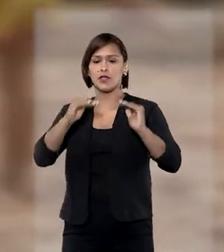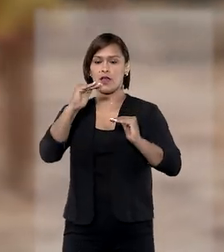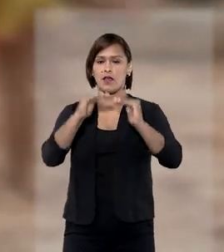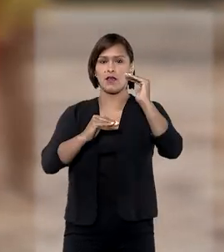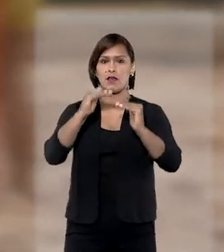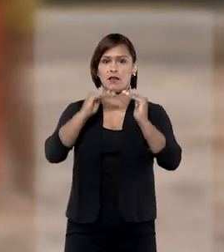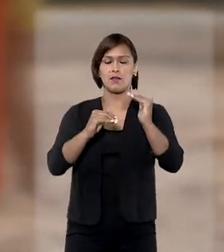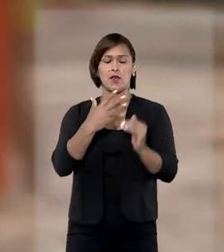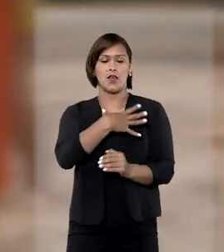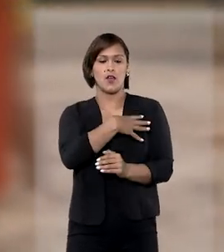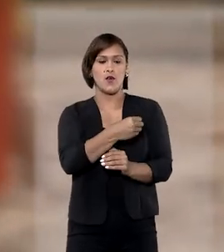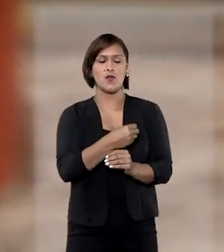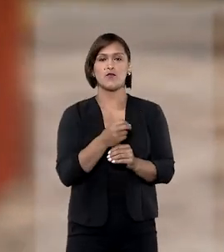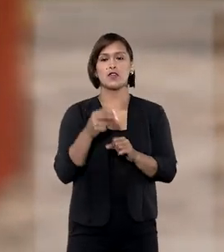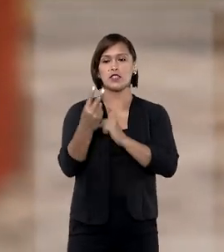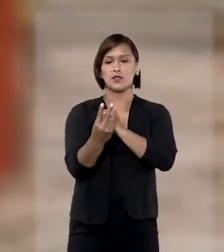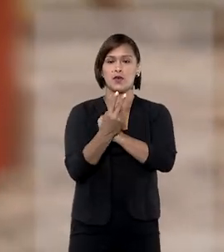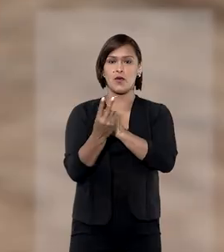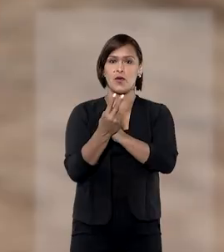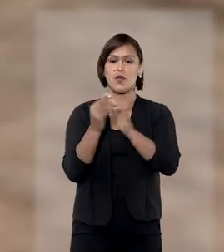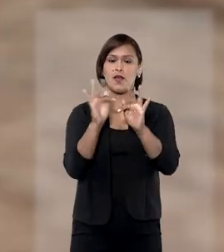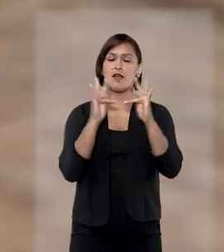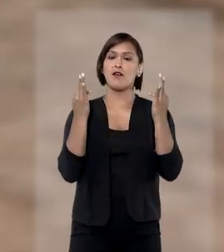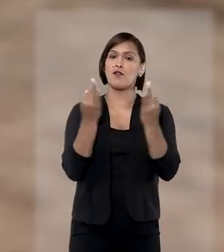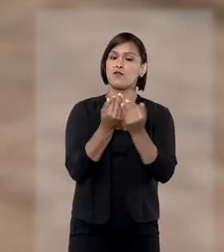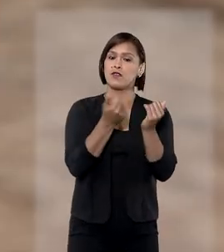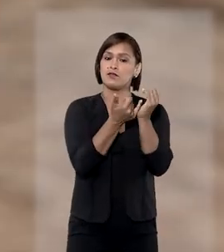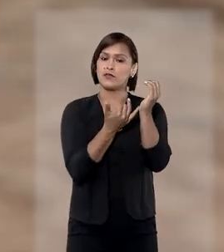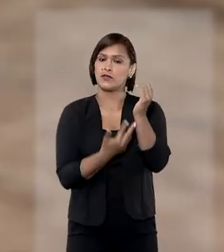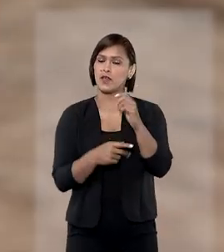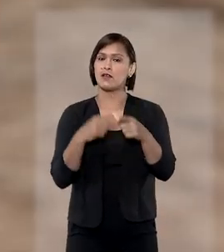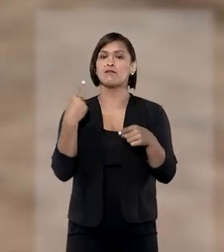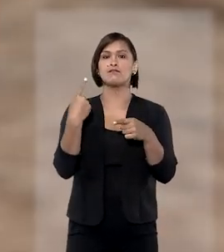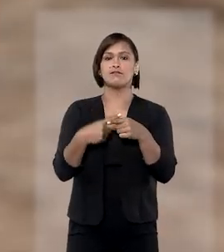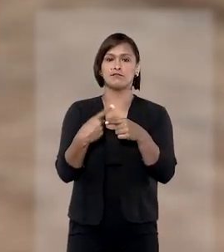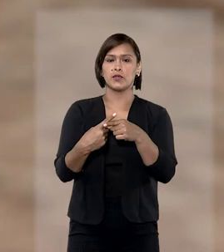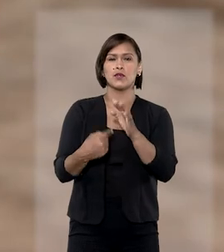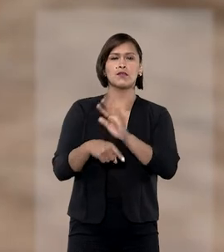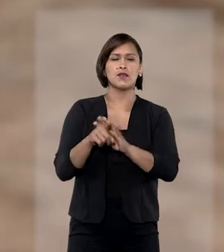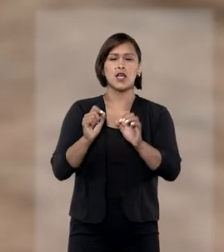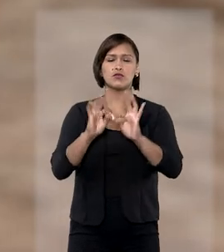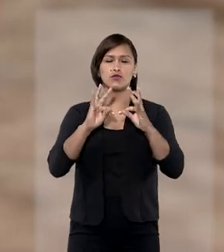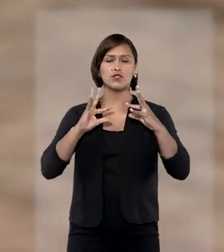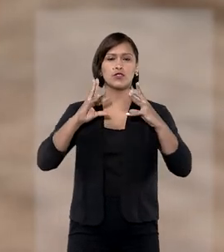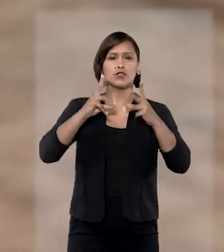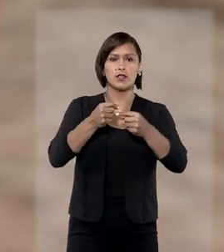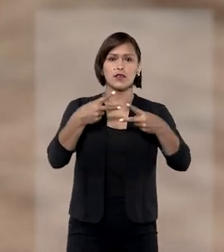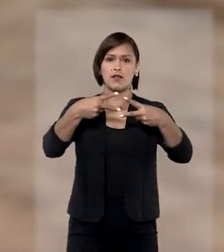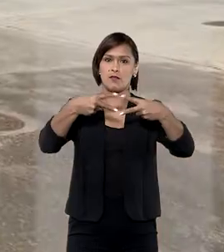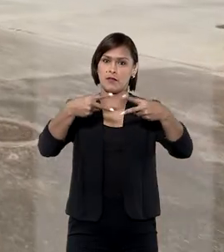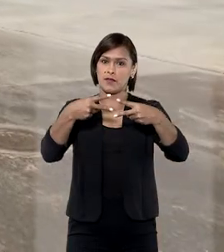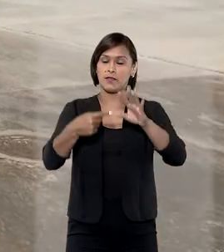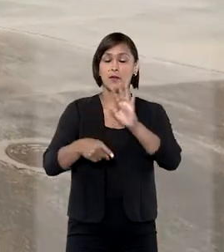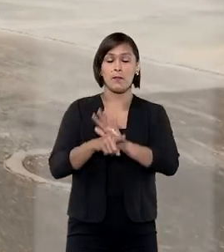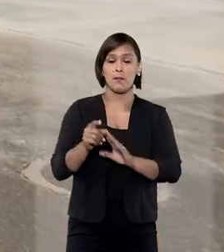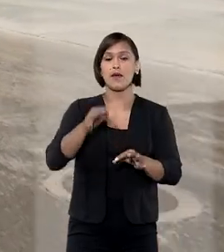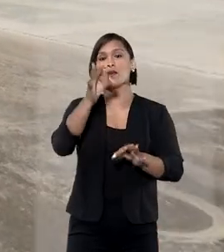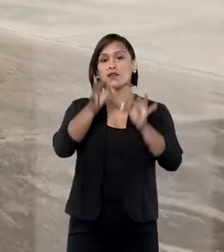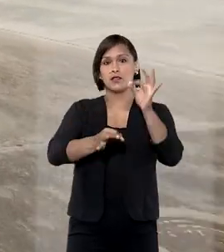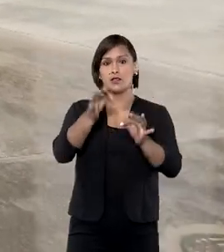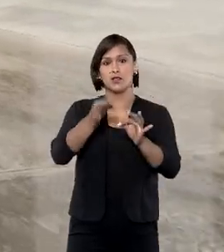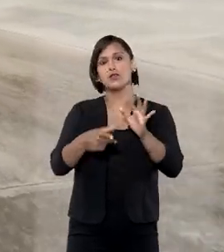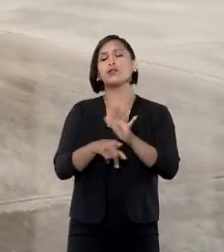equiparação do menor sob guarda ao filho para efeito de dependência perante o regime geral de Previdência Social, mas que em